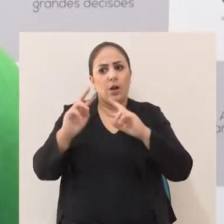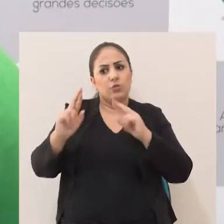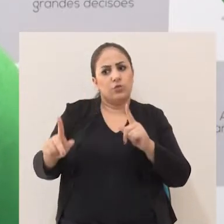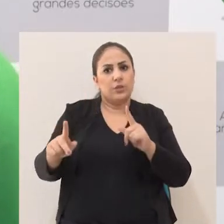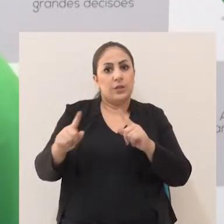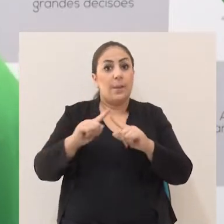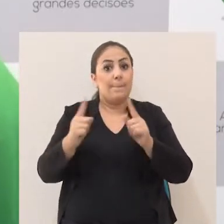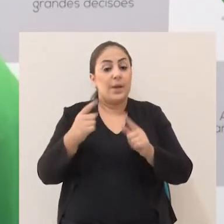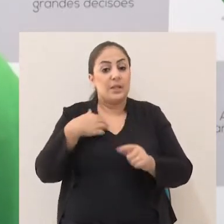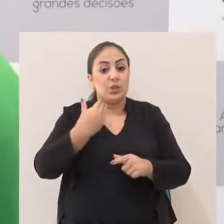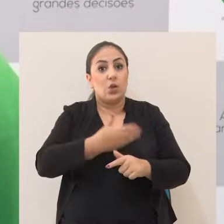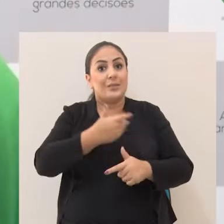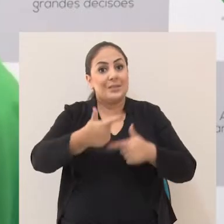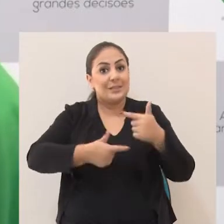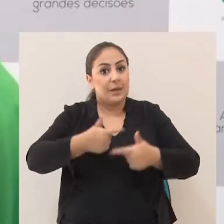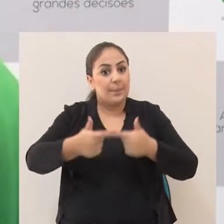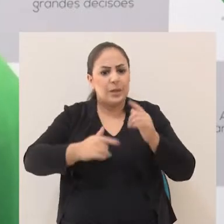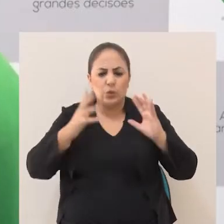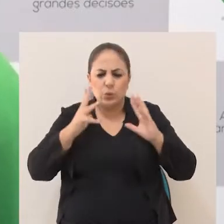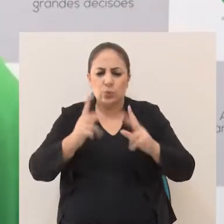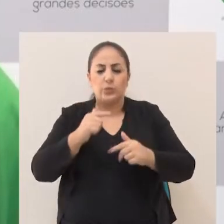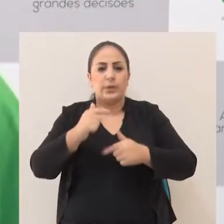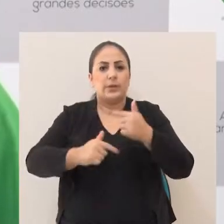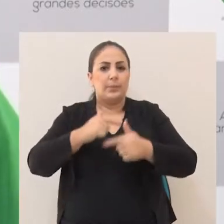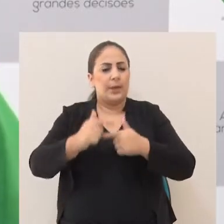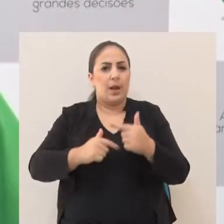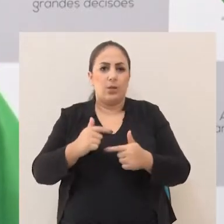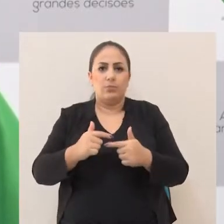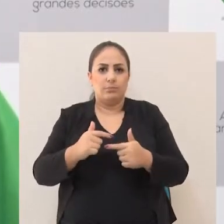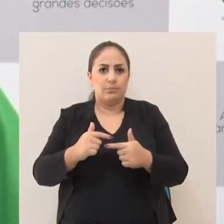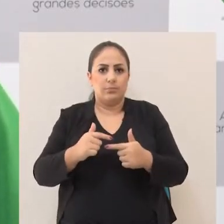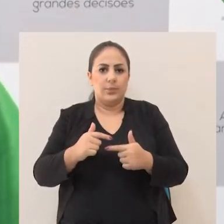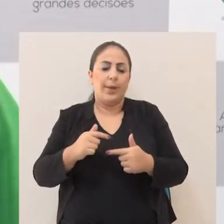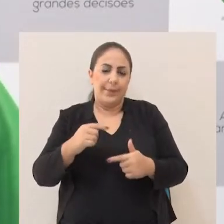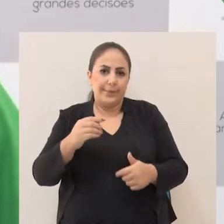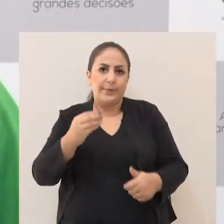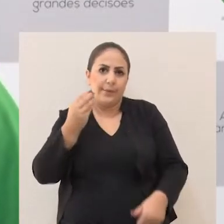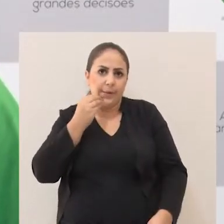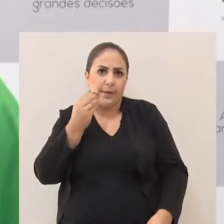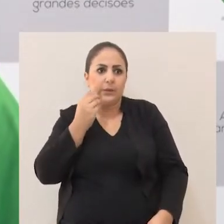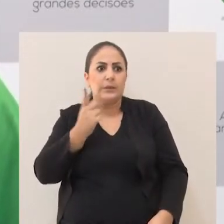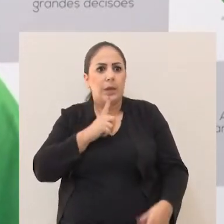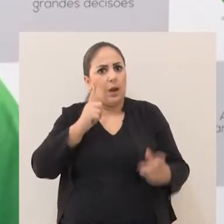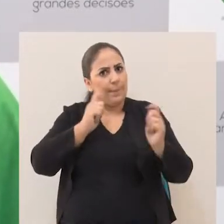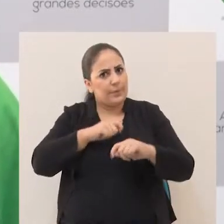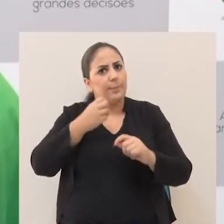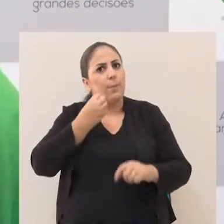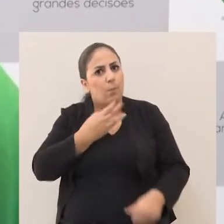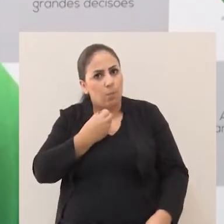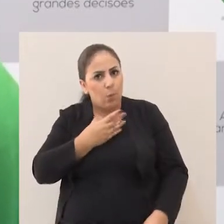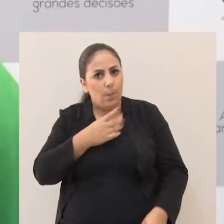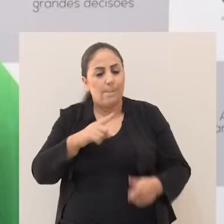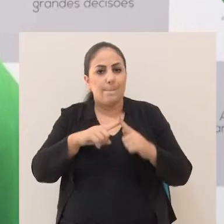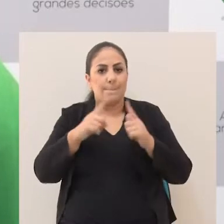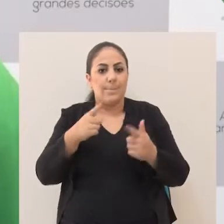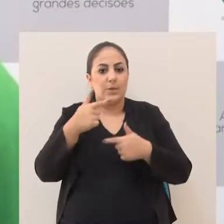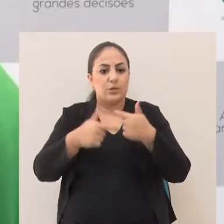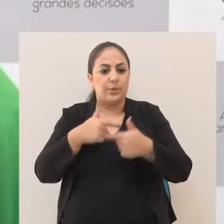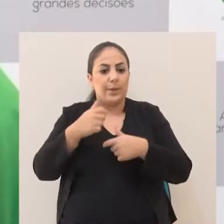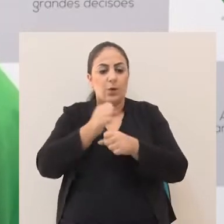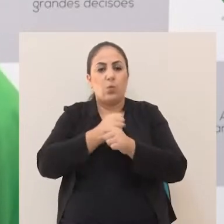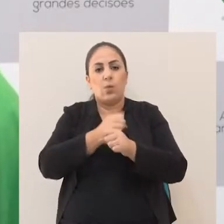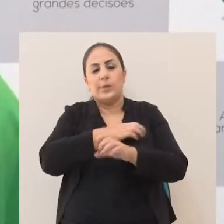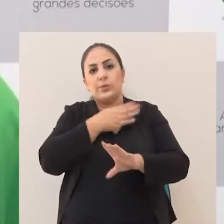seja diferenciada, mas é porque a gente é trabalho, tudo isso é trabalho. Não é, claro, a academia tem um potencial bom, mas o